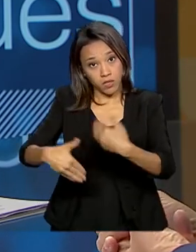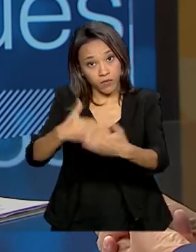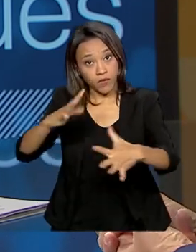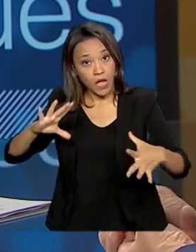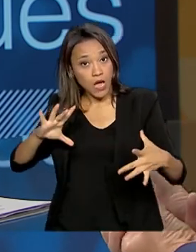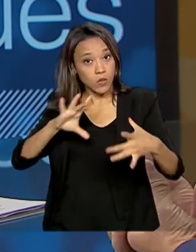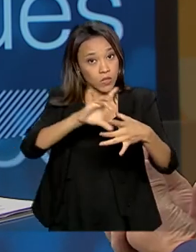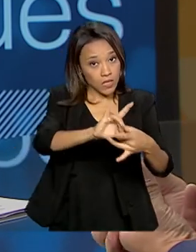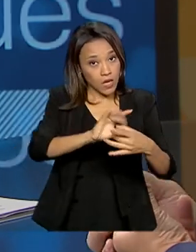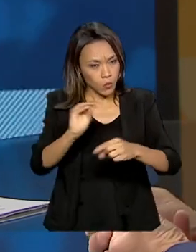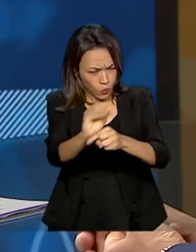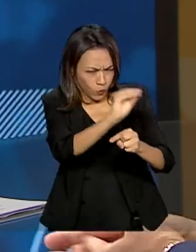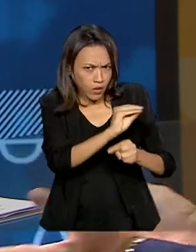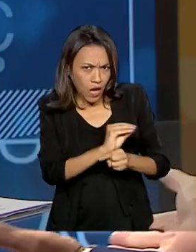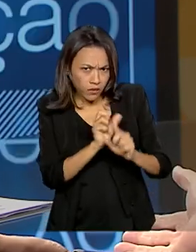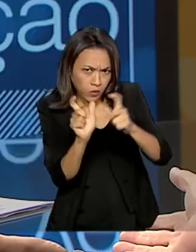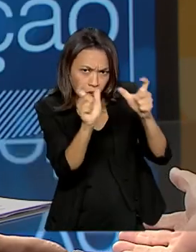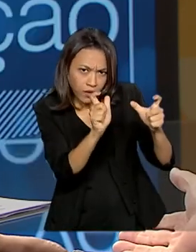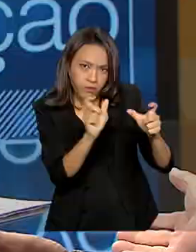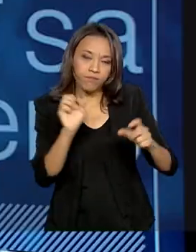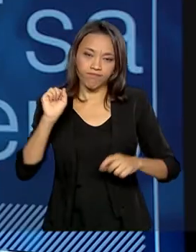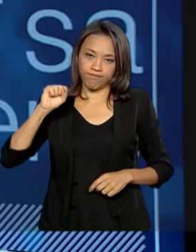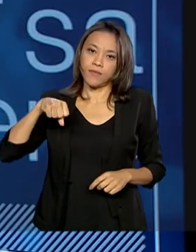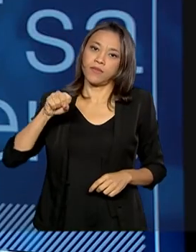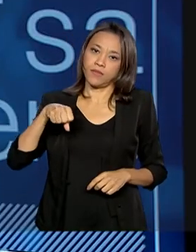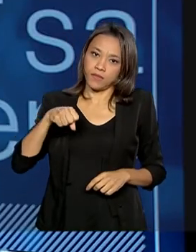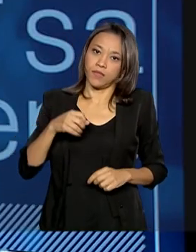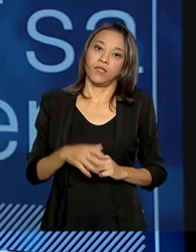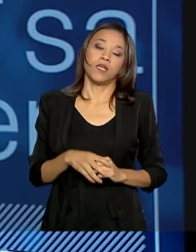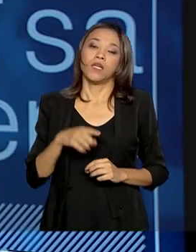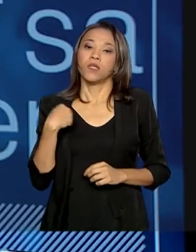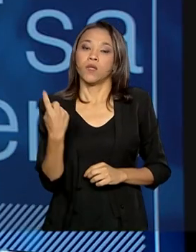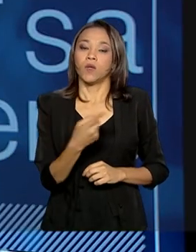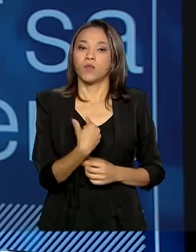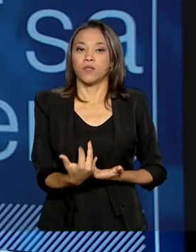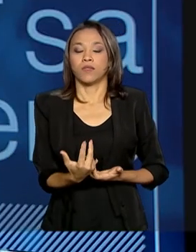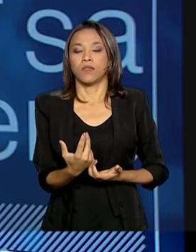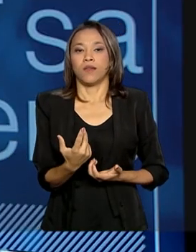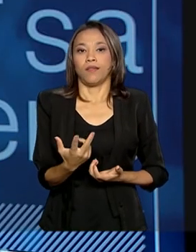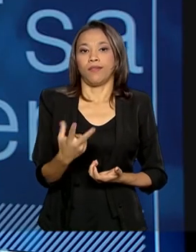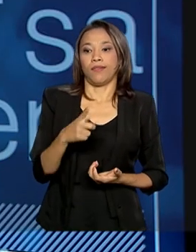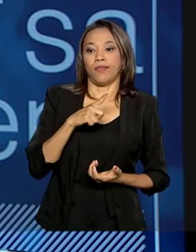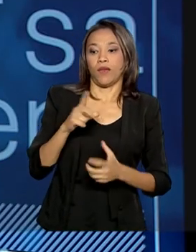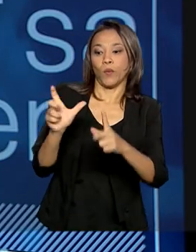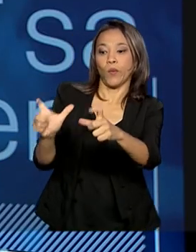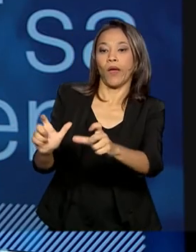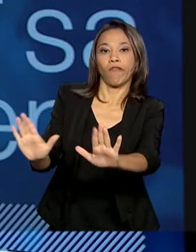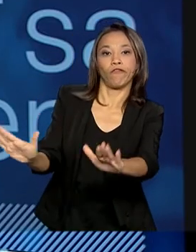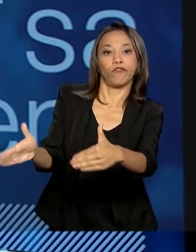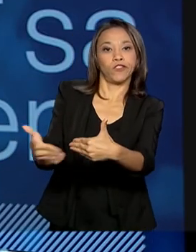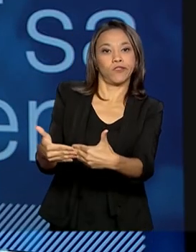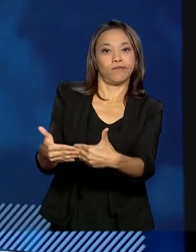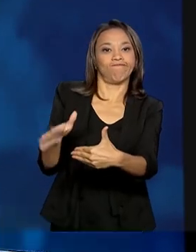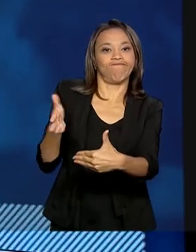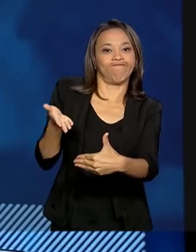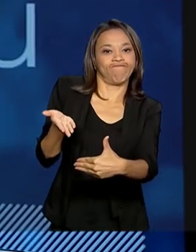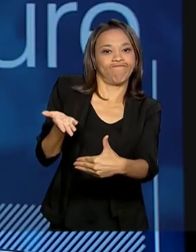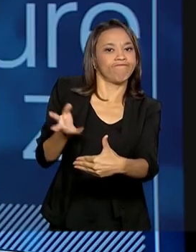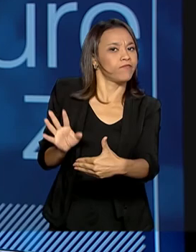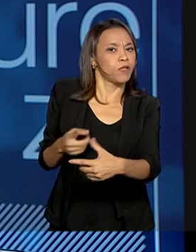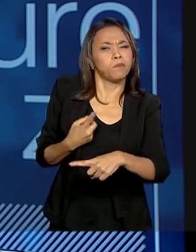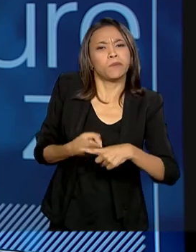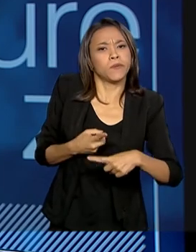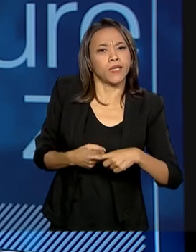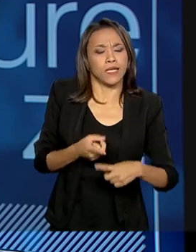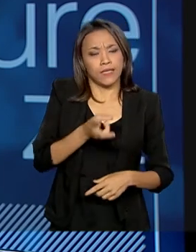ambiental nessas unidades? Exatamente. Nós não podemos ter uma unidade fechada. Por quê? Porque toda